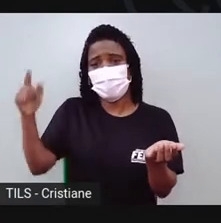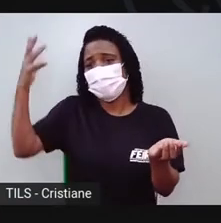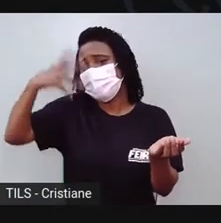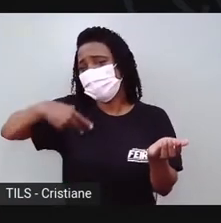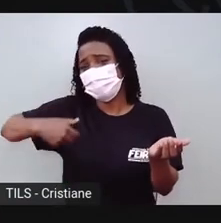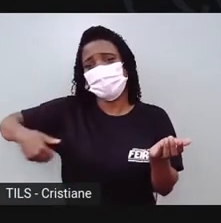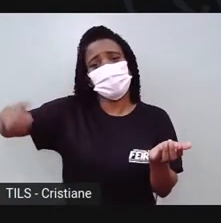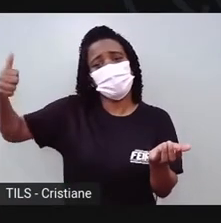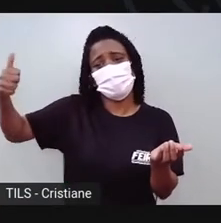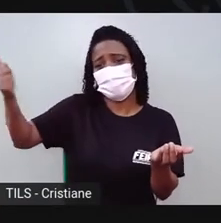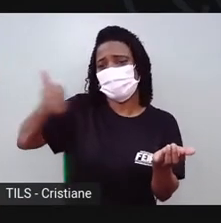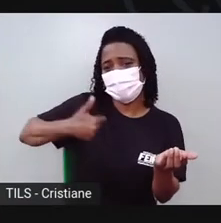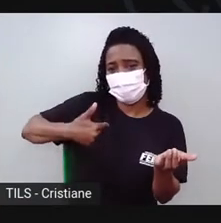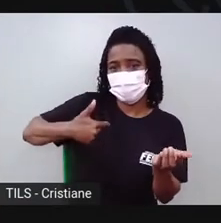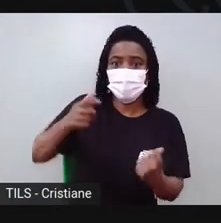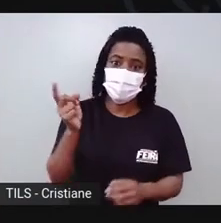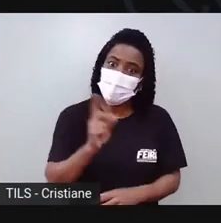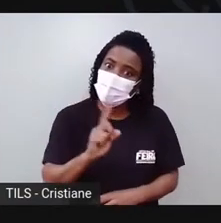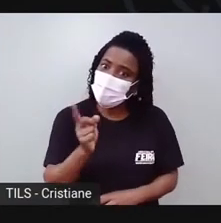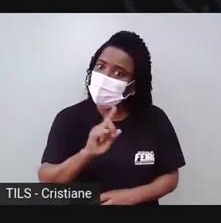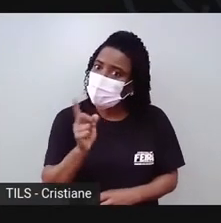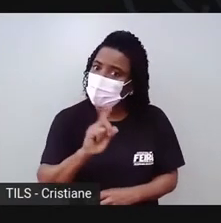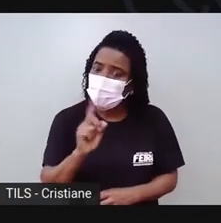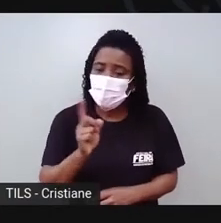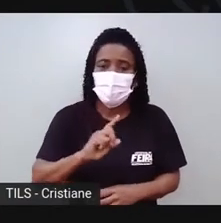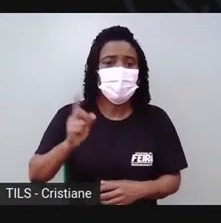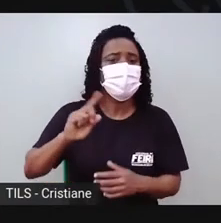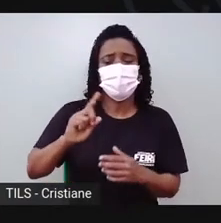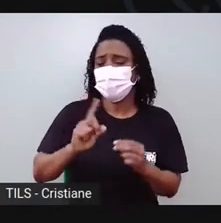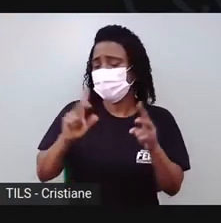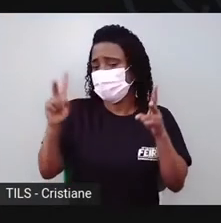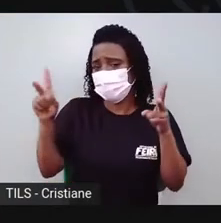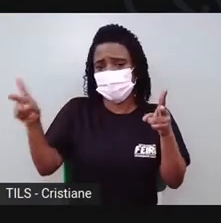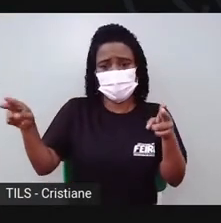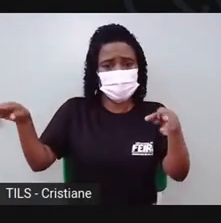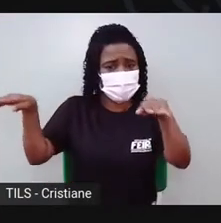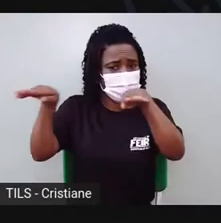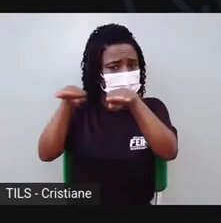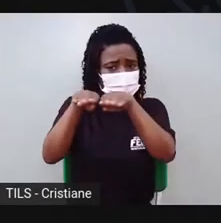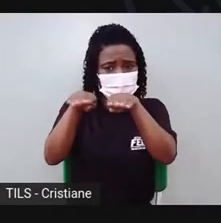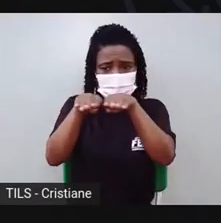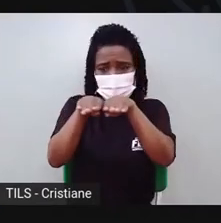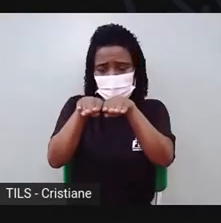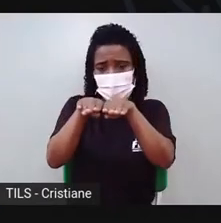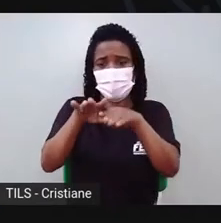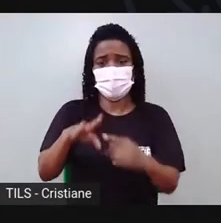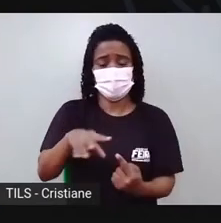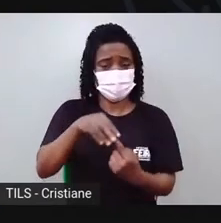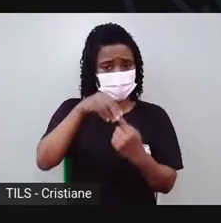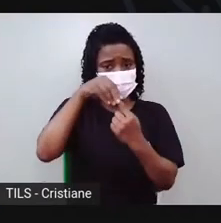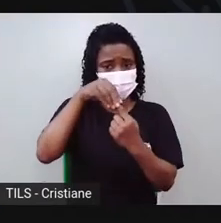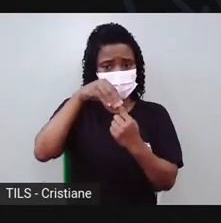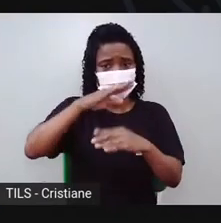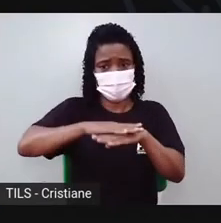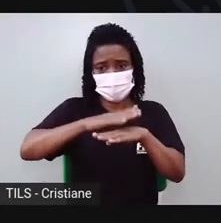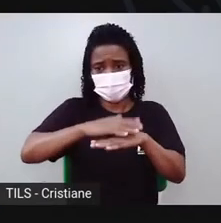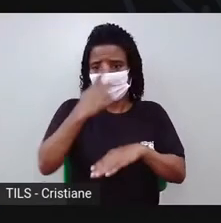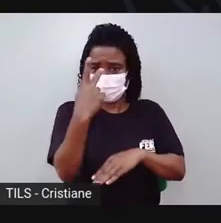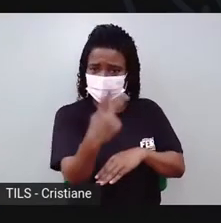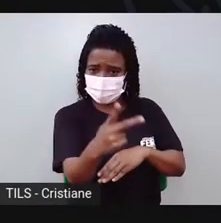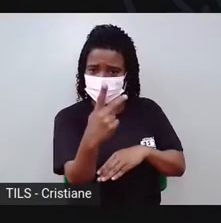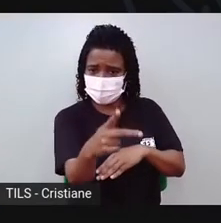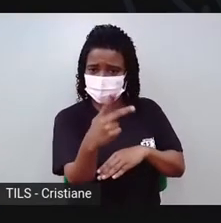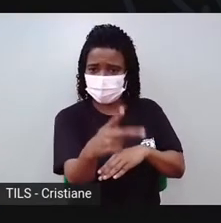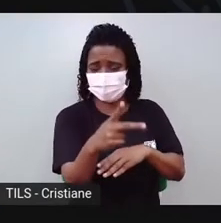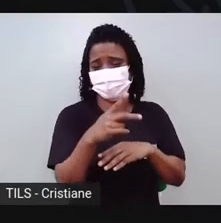arte nem feio nem bonito. cada arte é única. Você fez é a sua